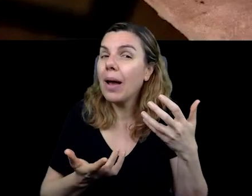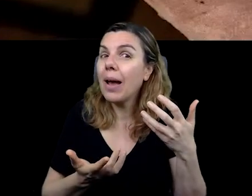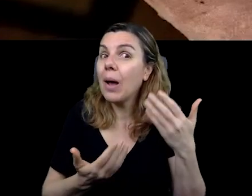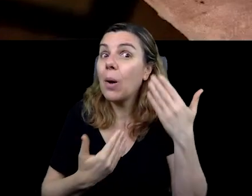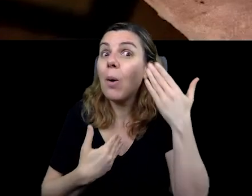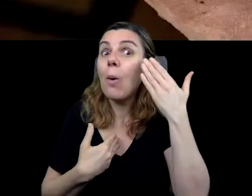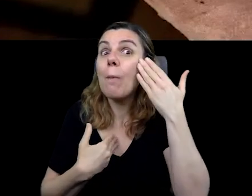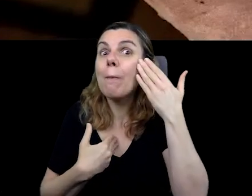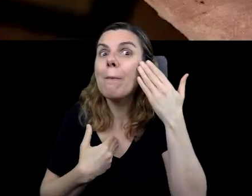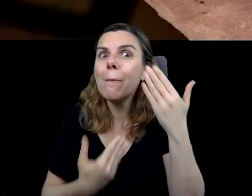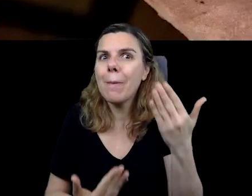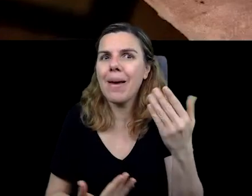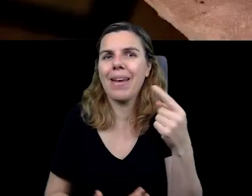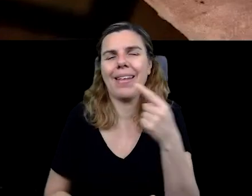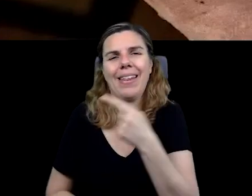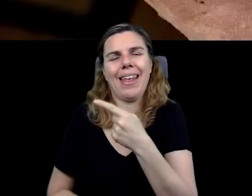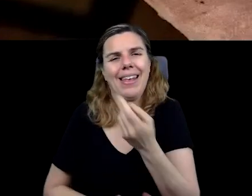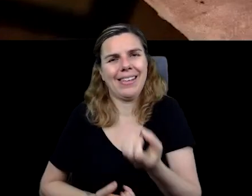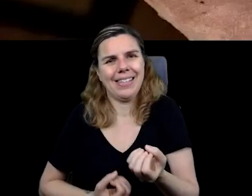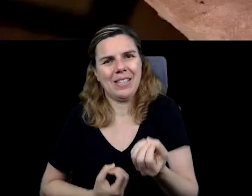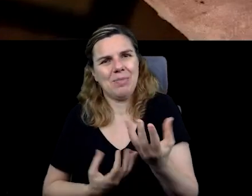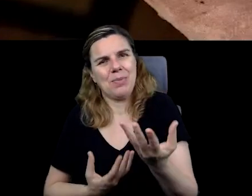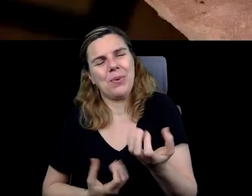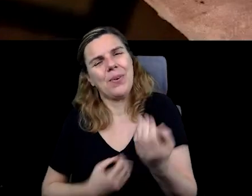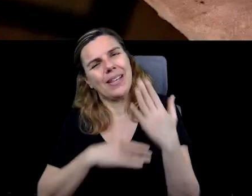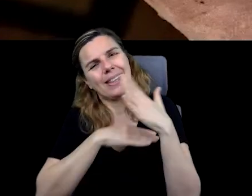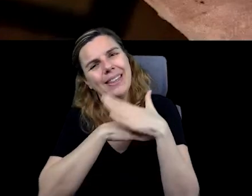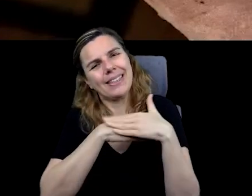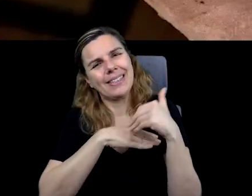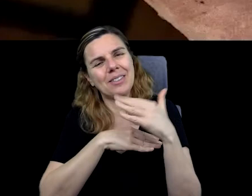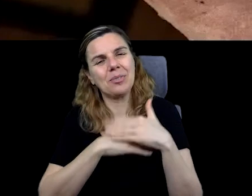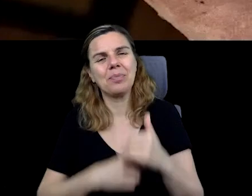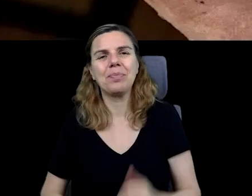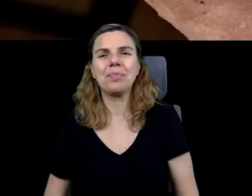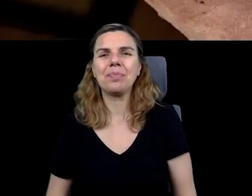homenagem para esse querido poeta.